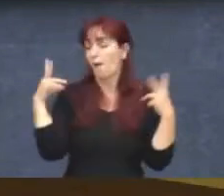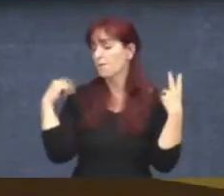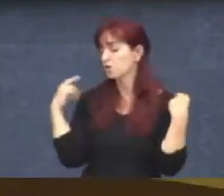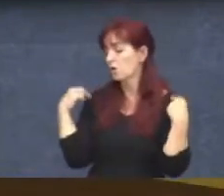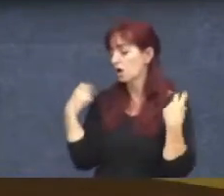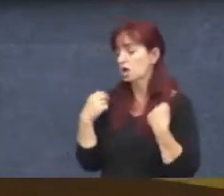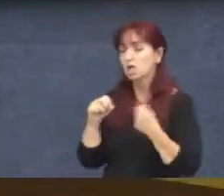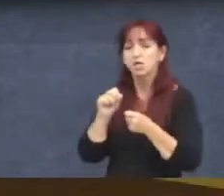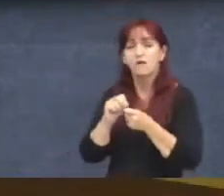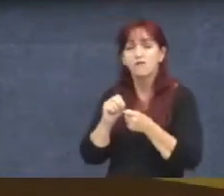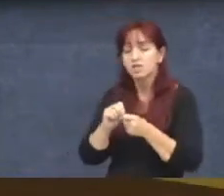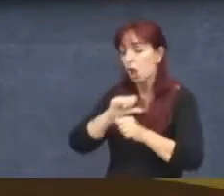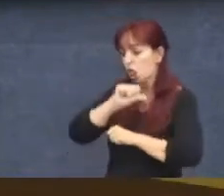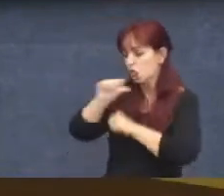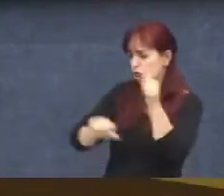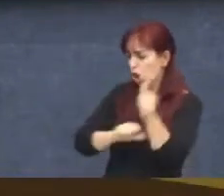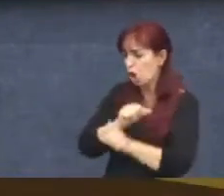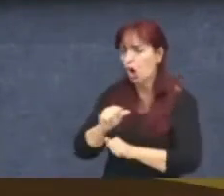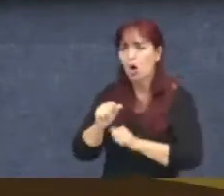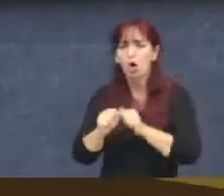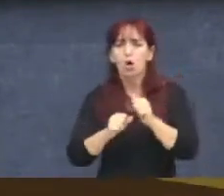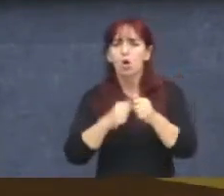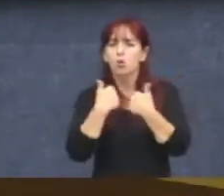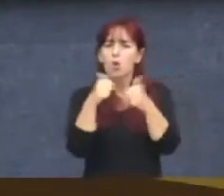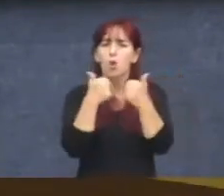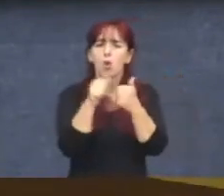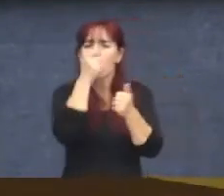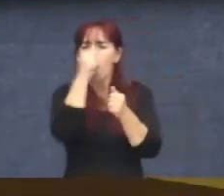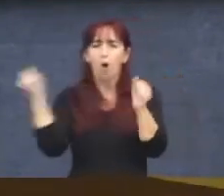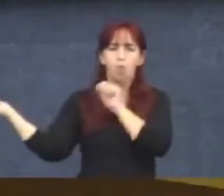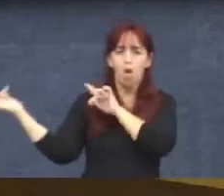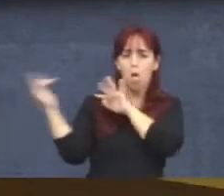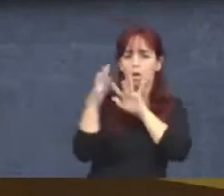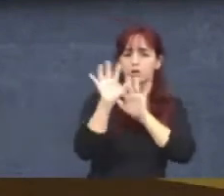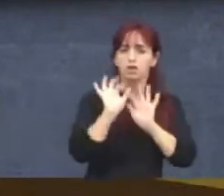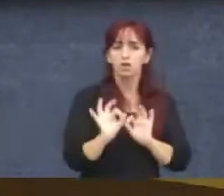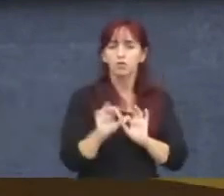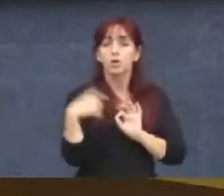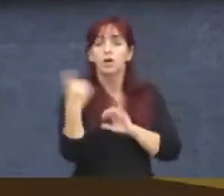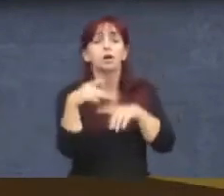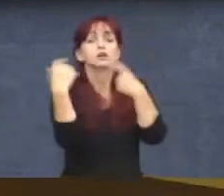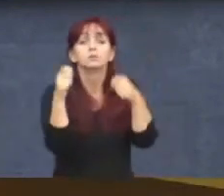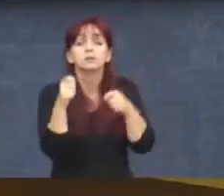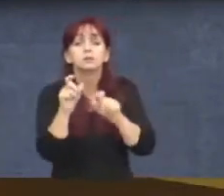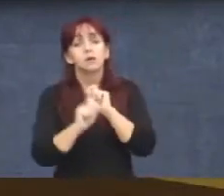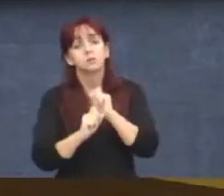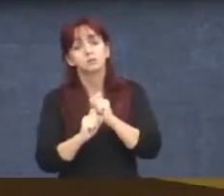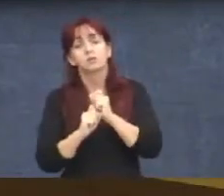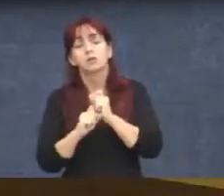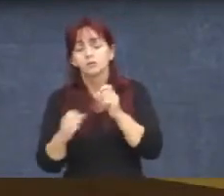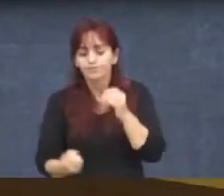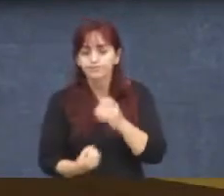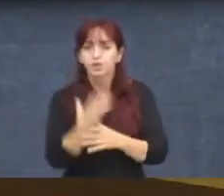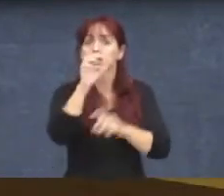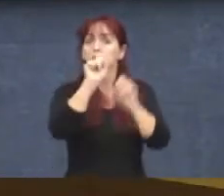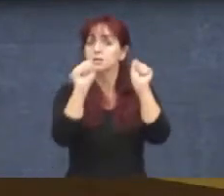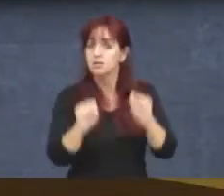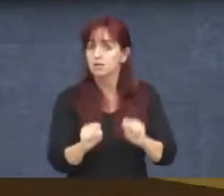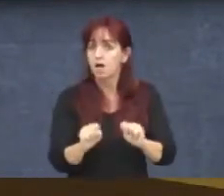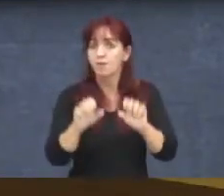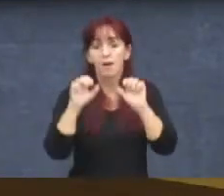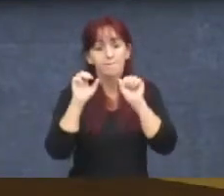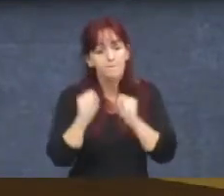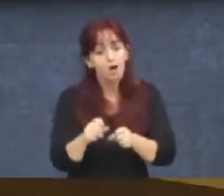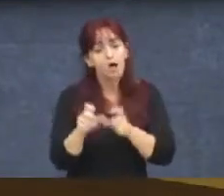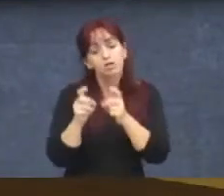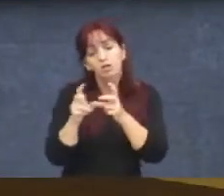troco com o ônibus lotado, com uma fila lotada. Nós precisamos de integrar sistemas. Você pode vender passagem, professora